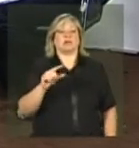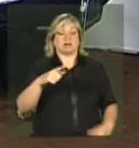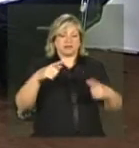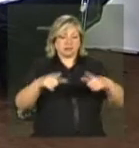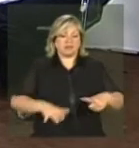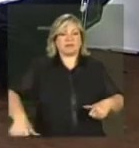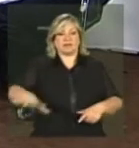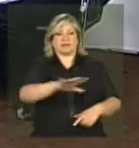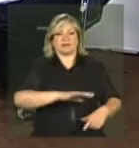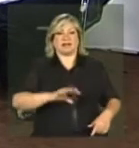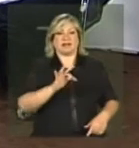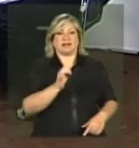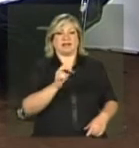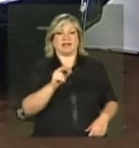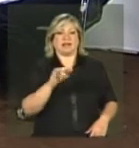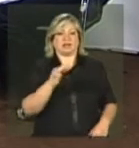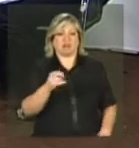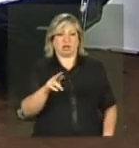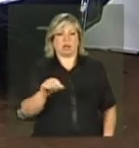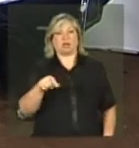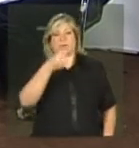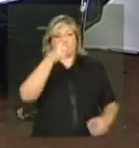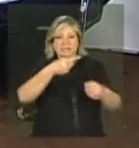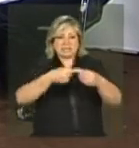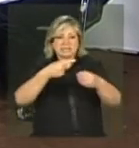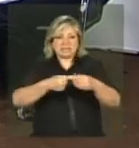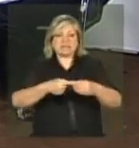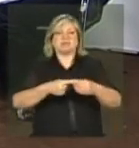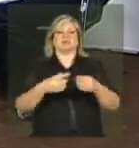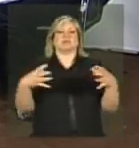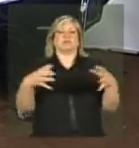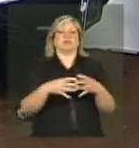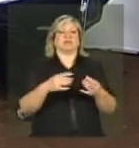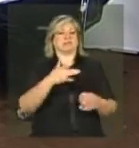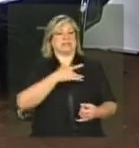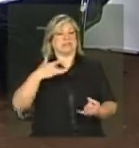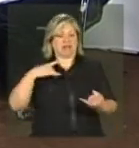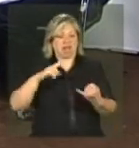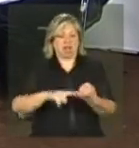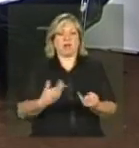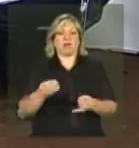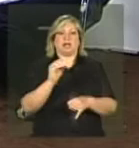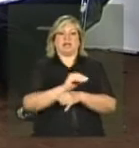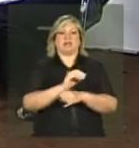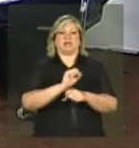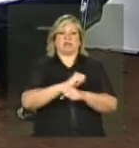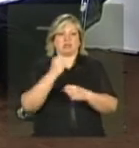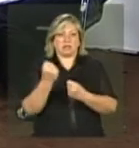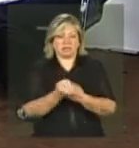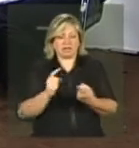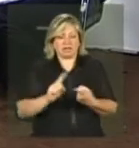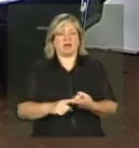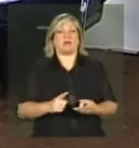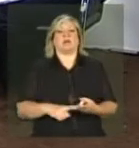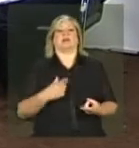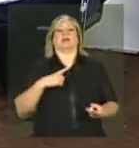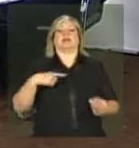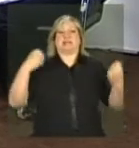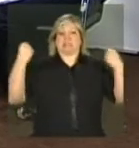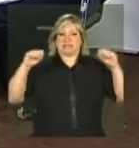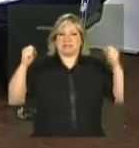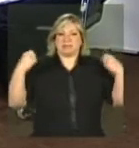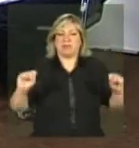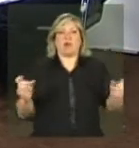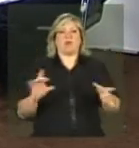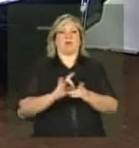articulação intersetorial do município, então articula com a saúde, com a assistência, com a cultura, com o esporte, faz a